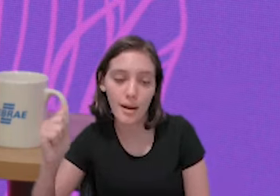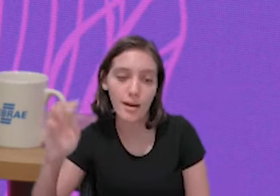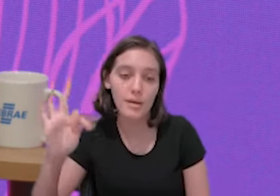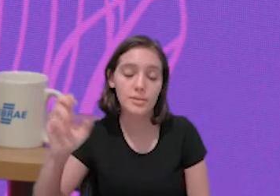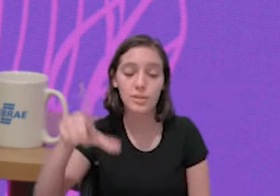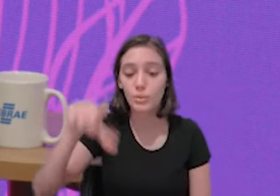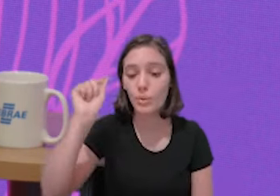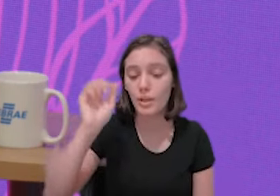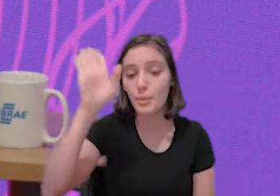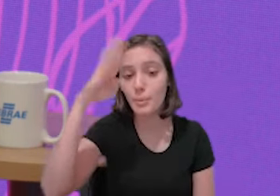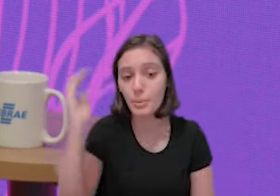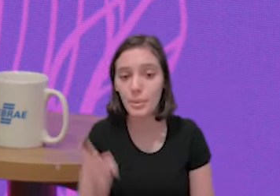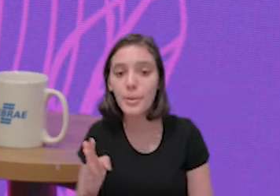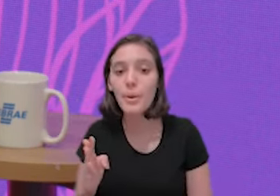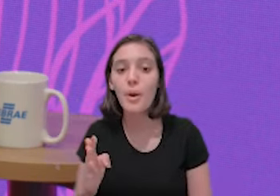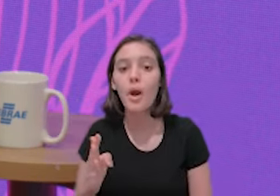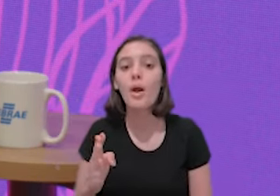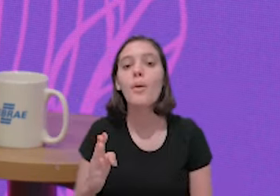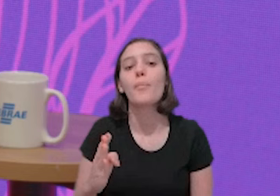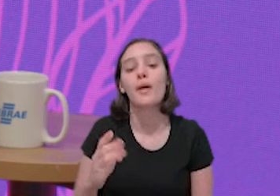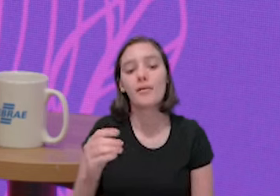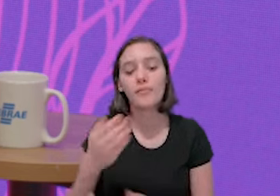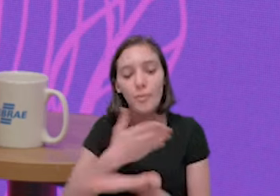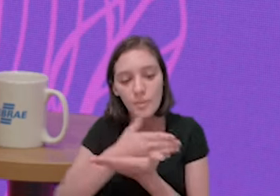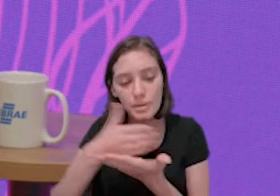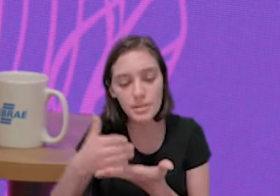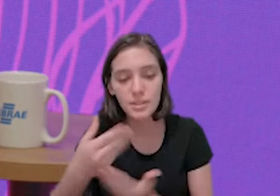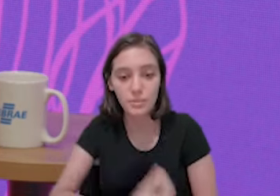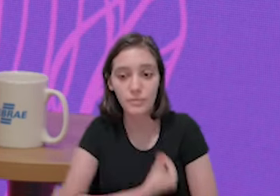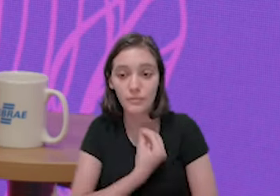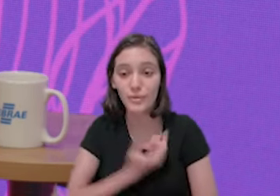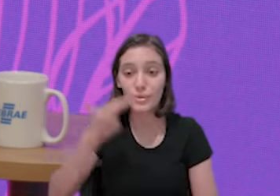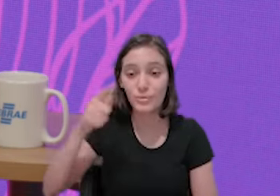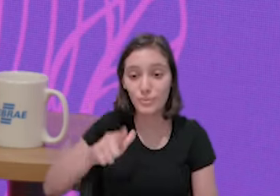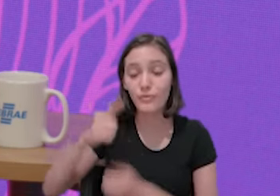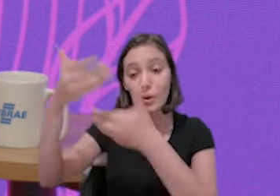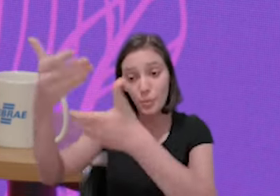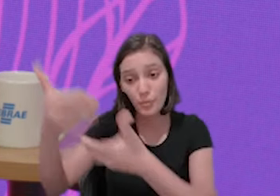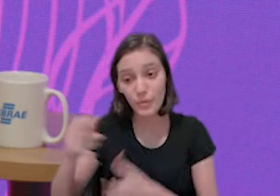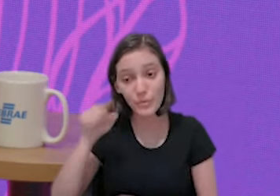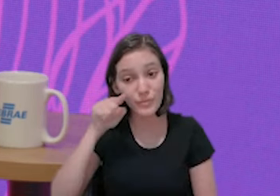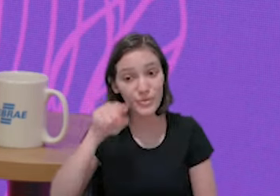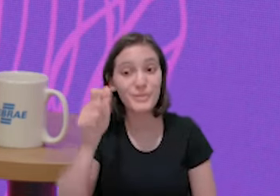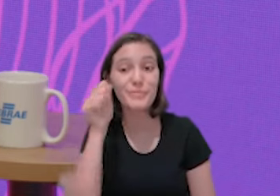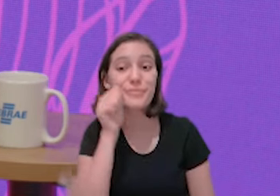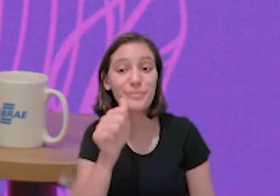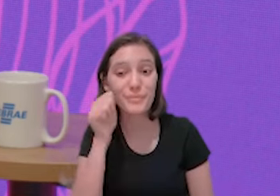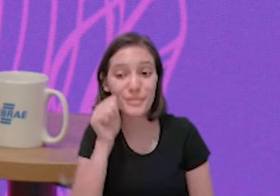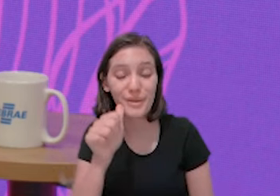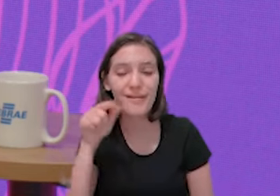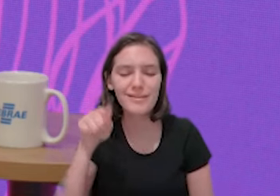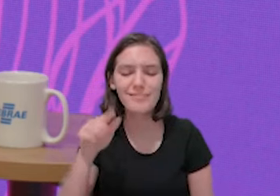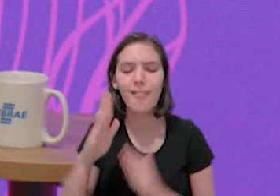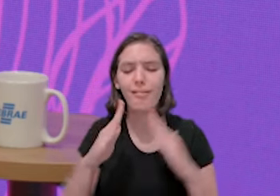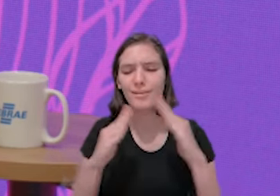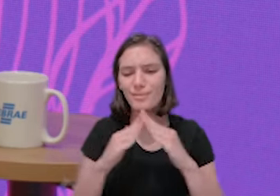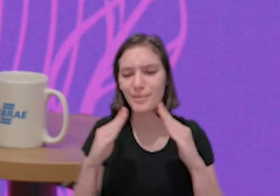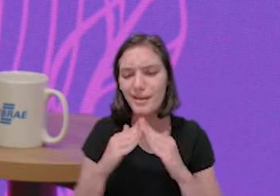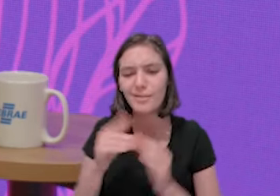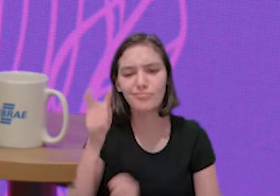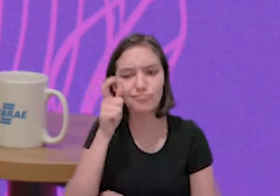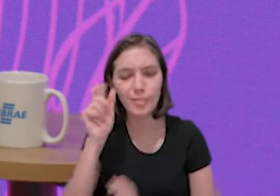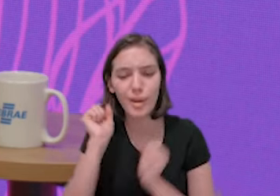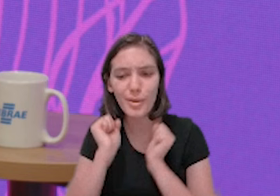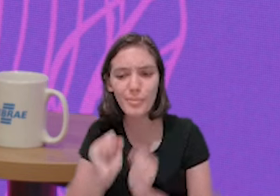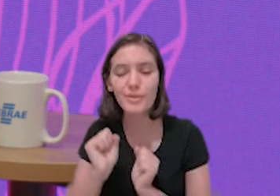escolheram o Brasil para reconstruir as suas vidas. E eu convido você, mulher, que está aí na